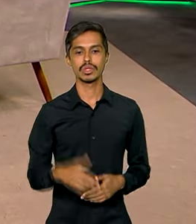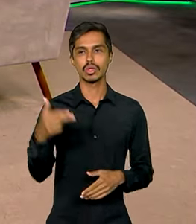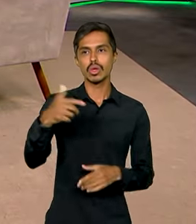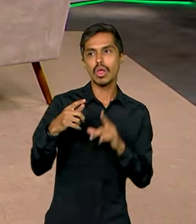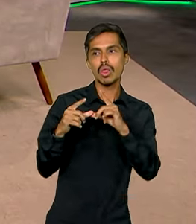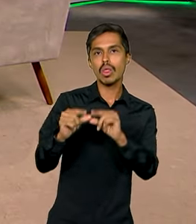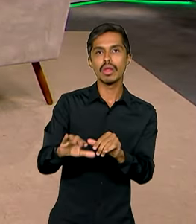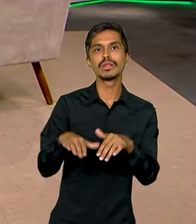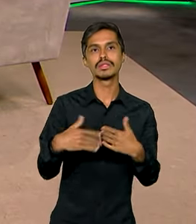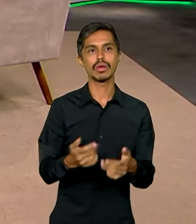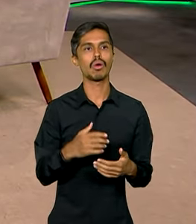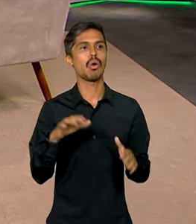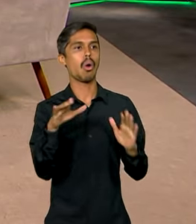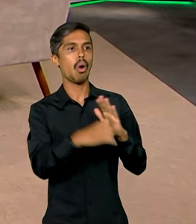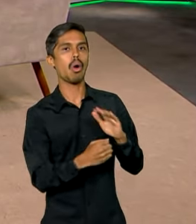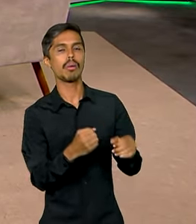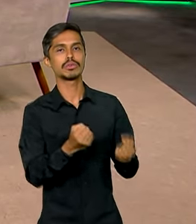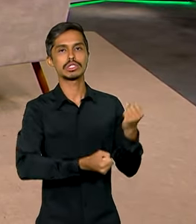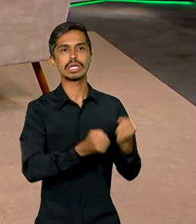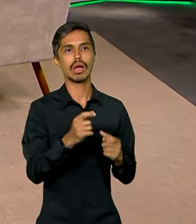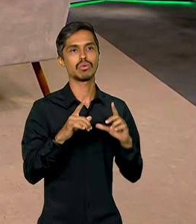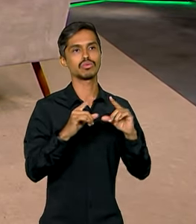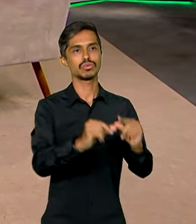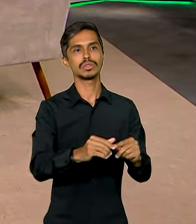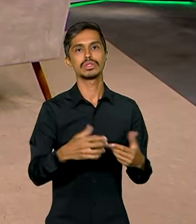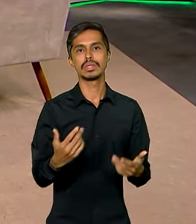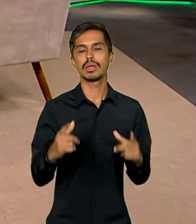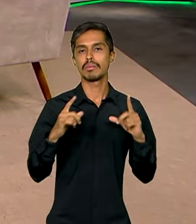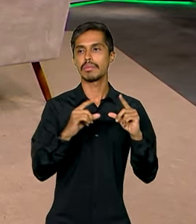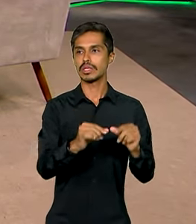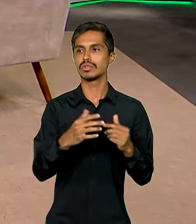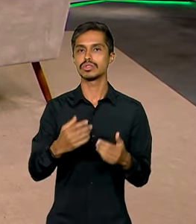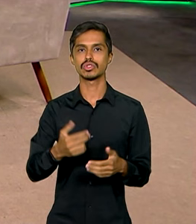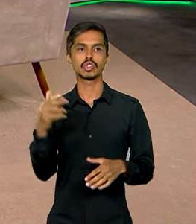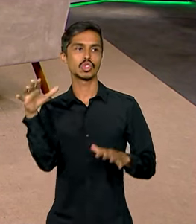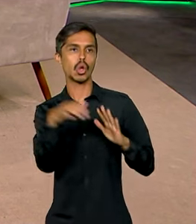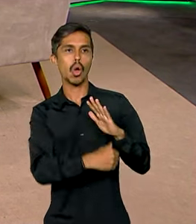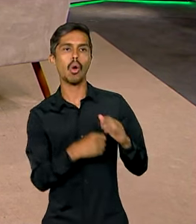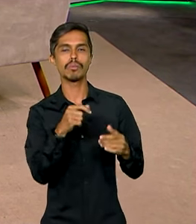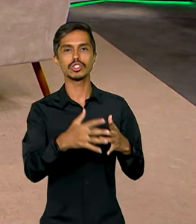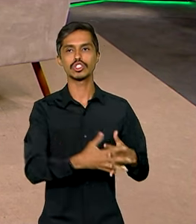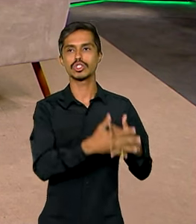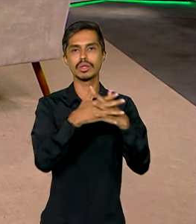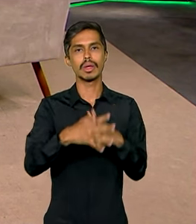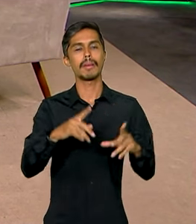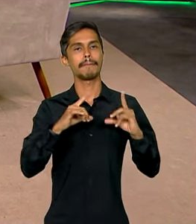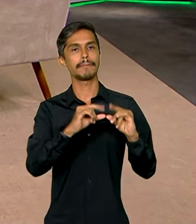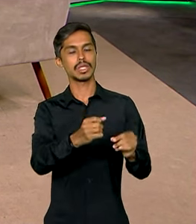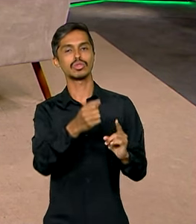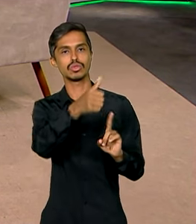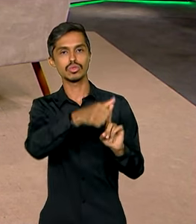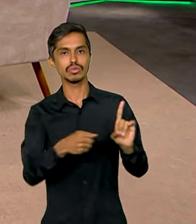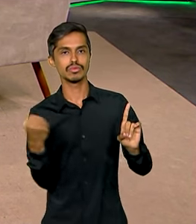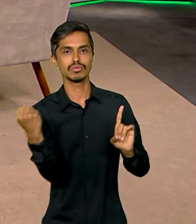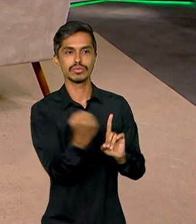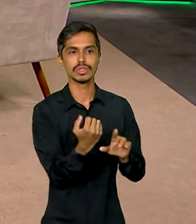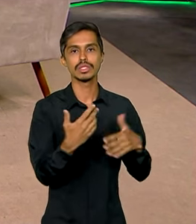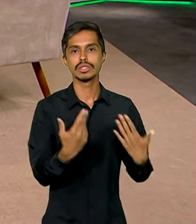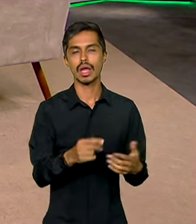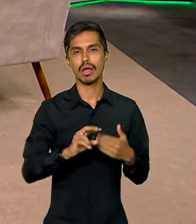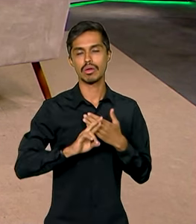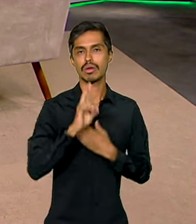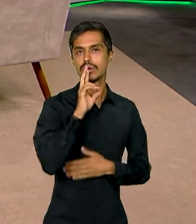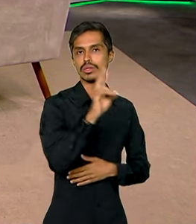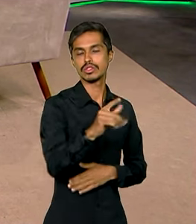roubo de carro, menos armas, menos roubo de carga, menos feminicídio. Então, esse